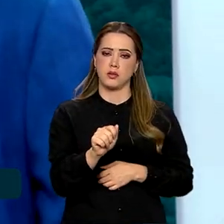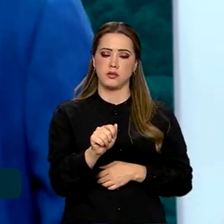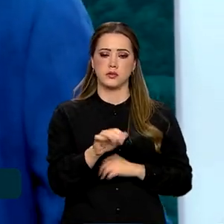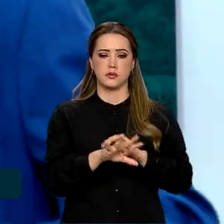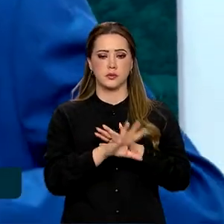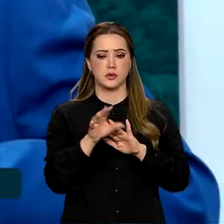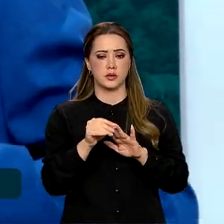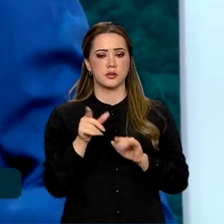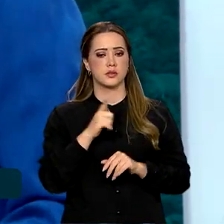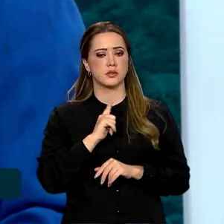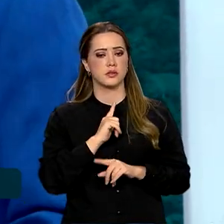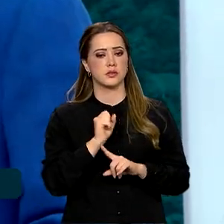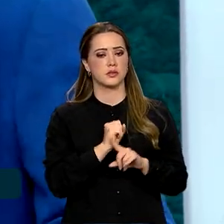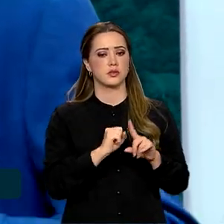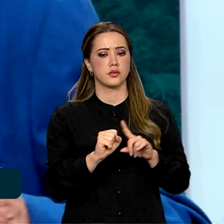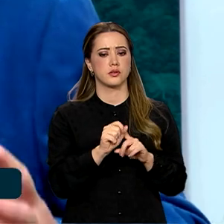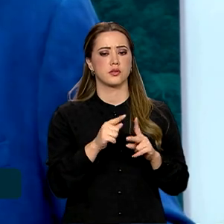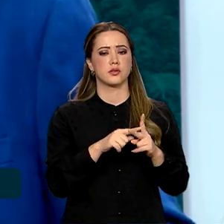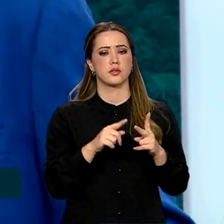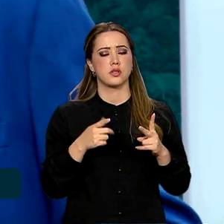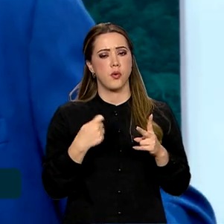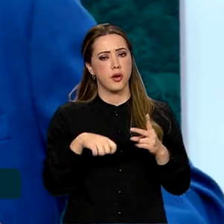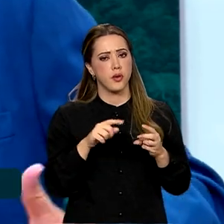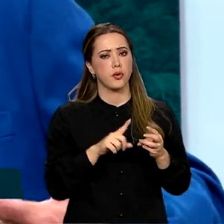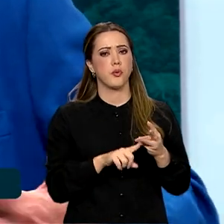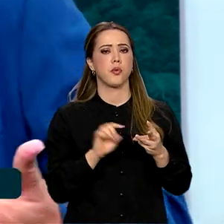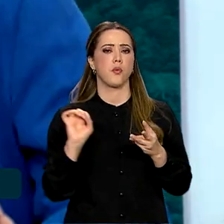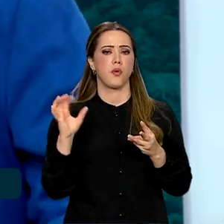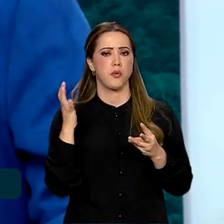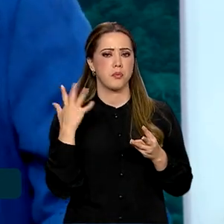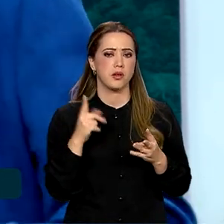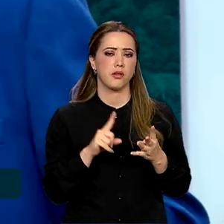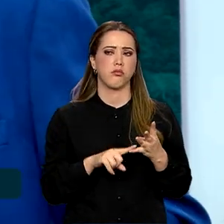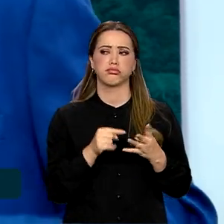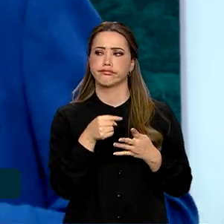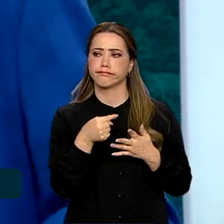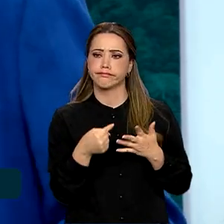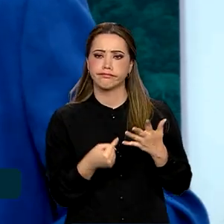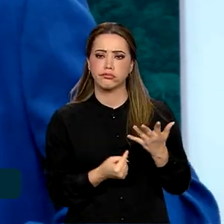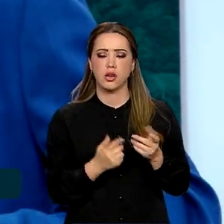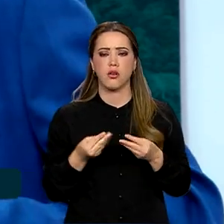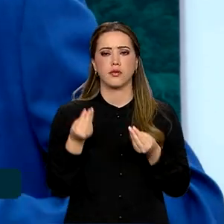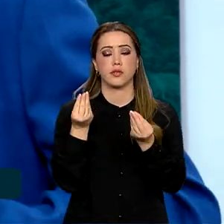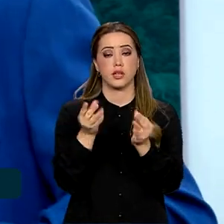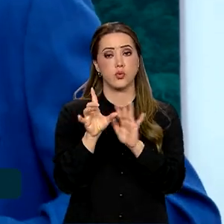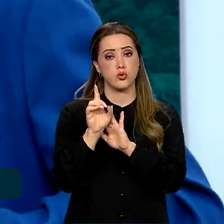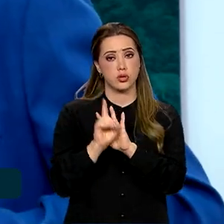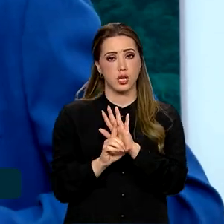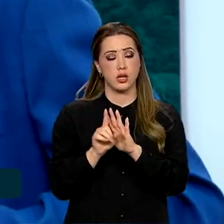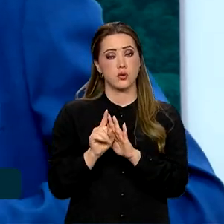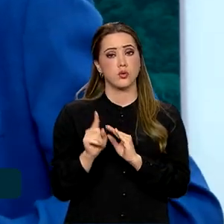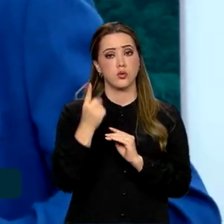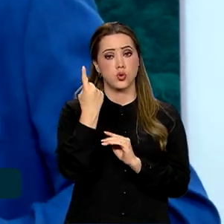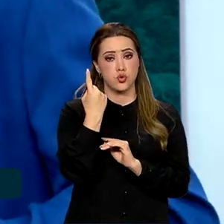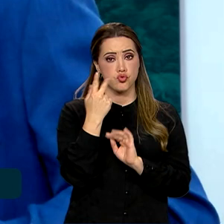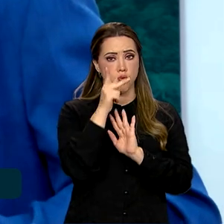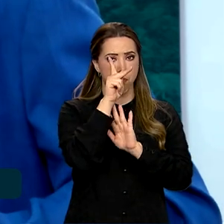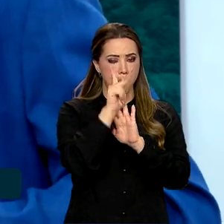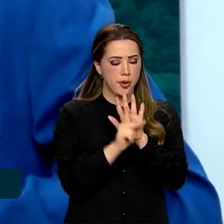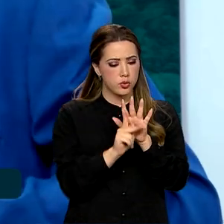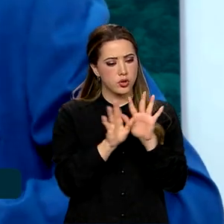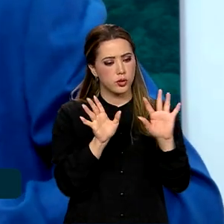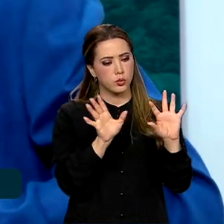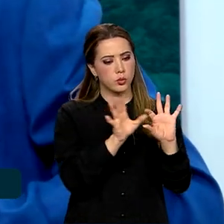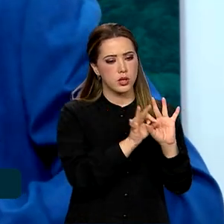tem o social, o econômico, o ambiental, ou seja, a garantia de um projeto,